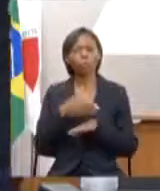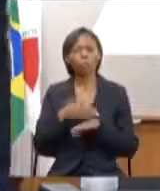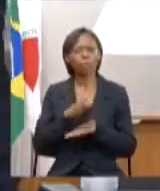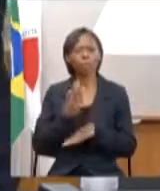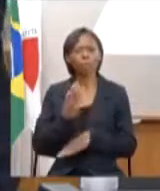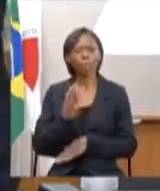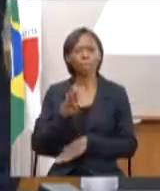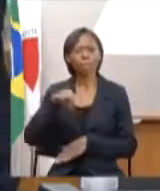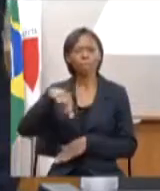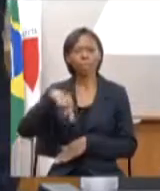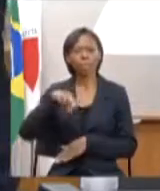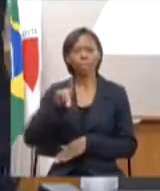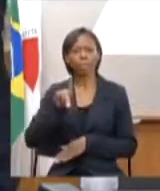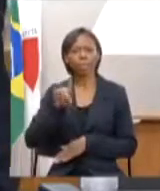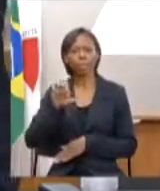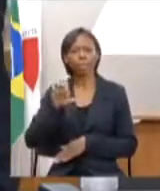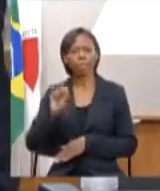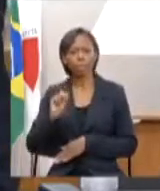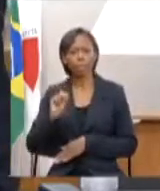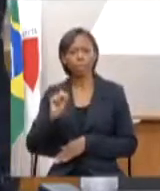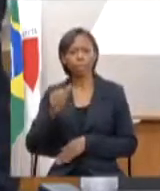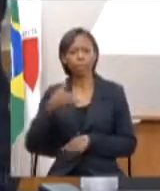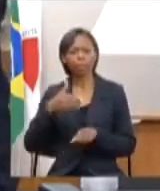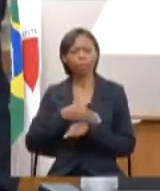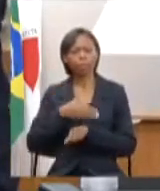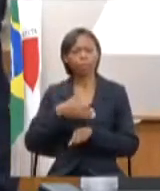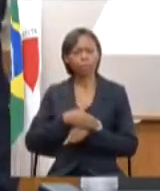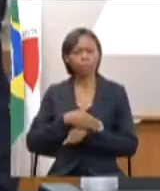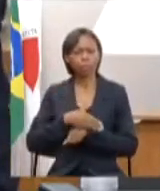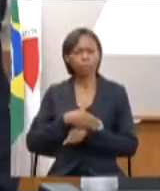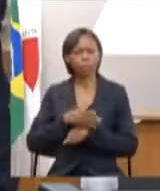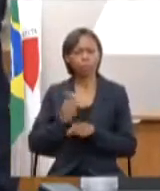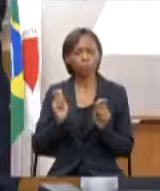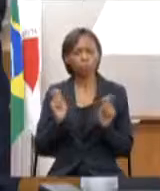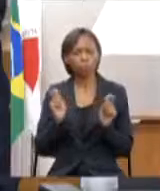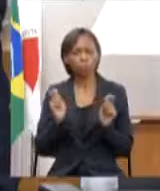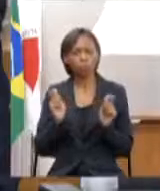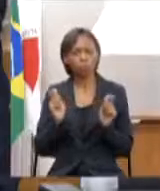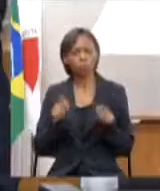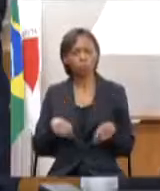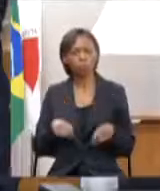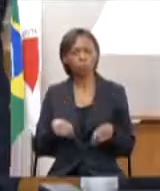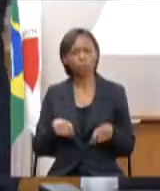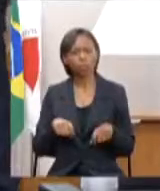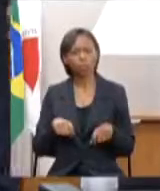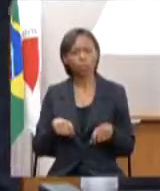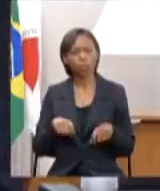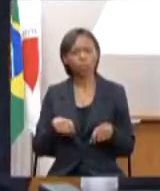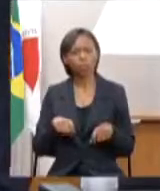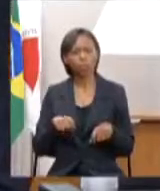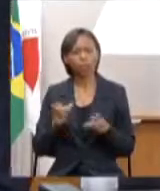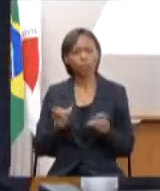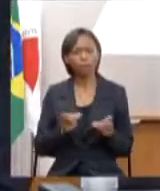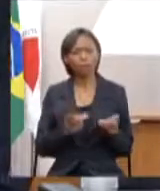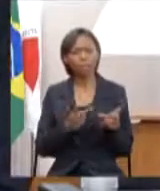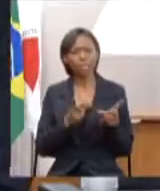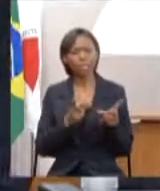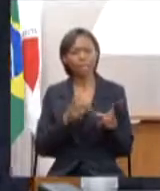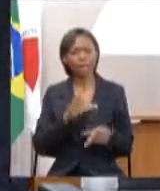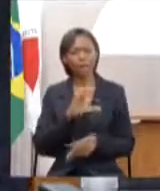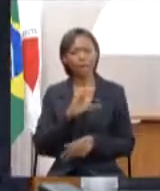na possível privatização da Codemig